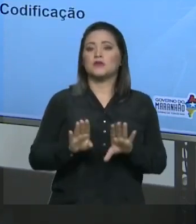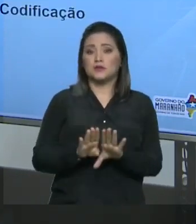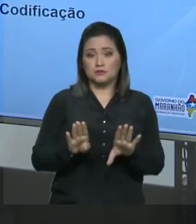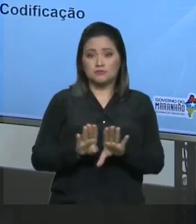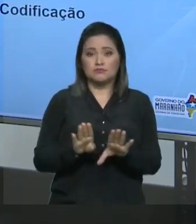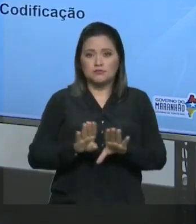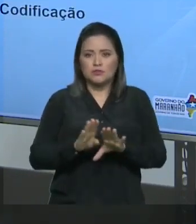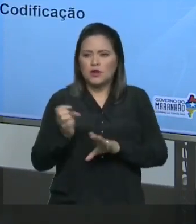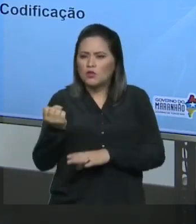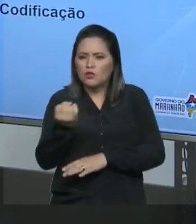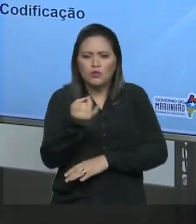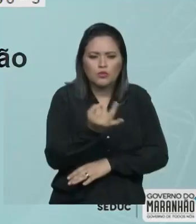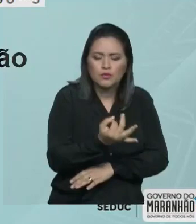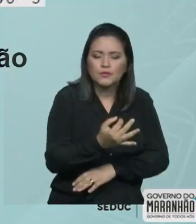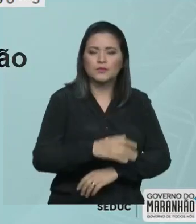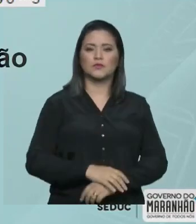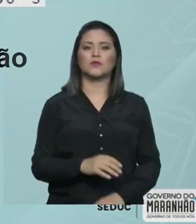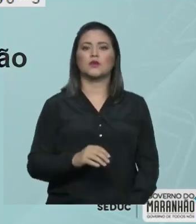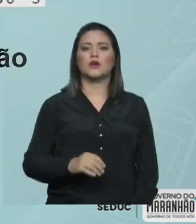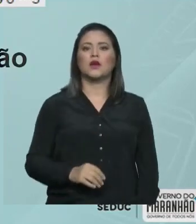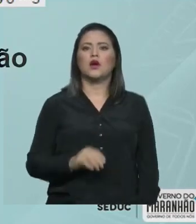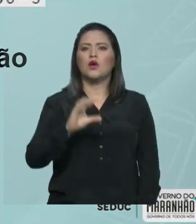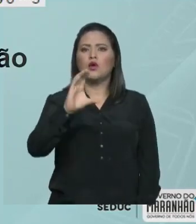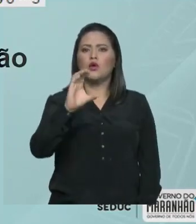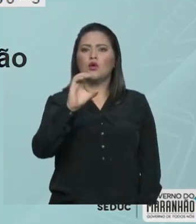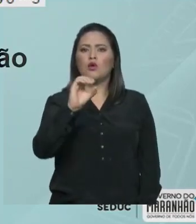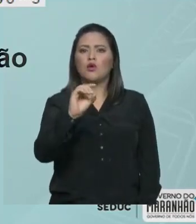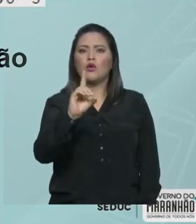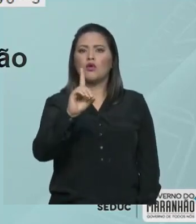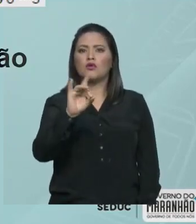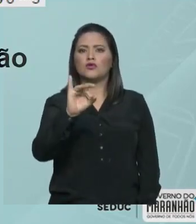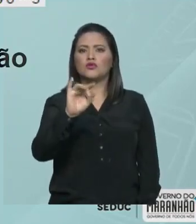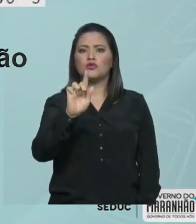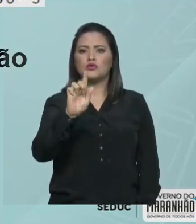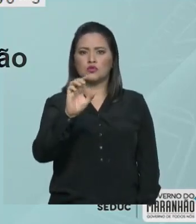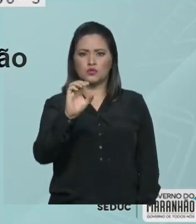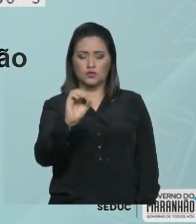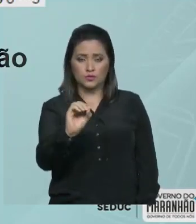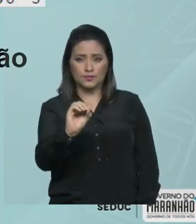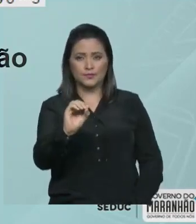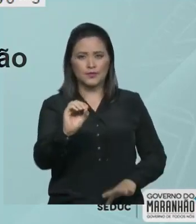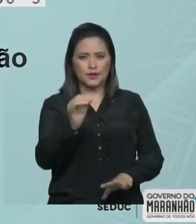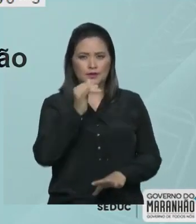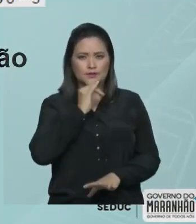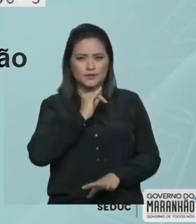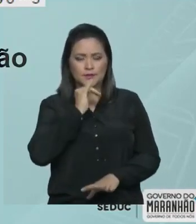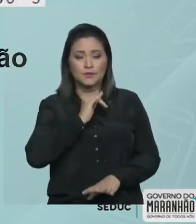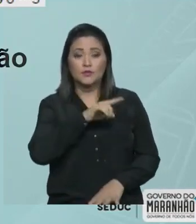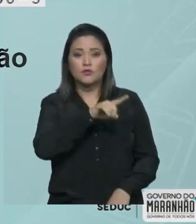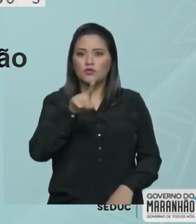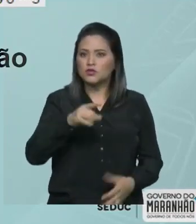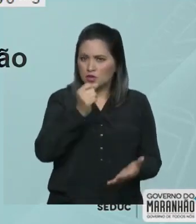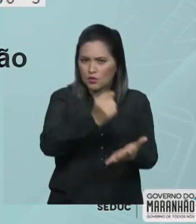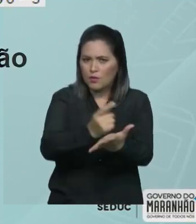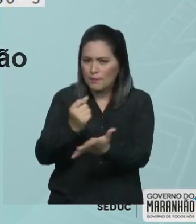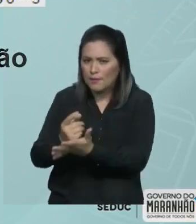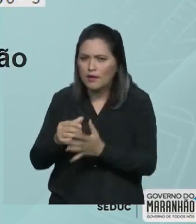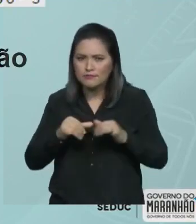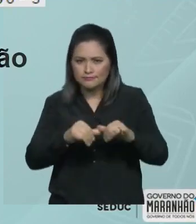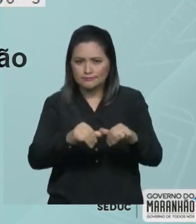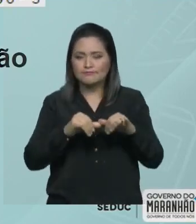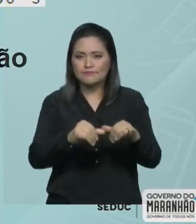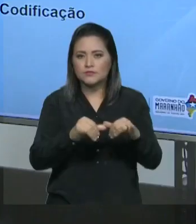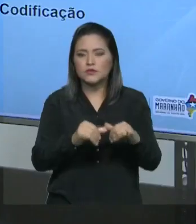Codificação. Por exemplo, você que já foi no supermercado fazer uma compra, observa que nos produtos vem aquele